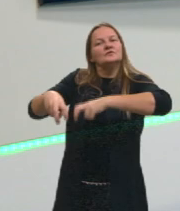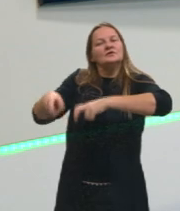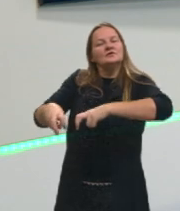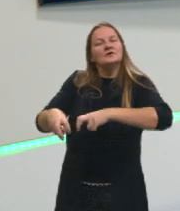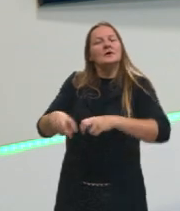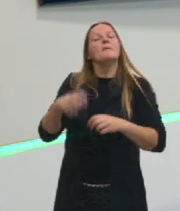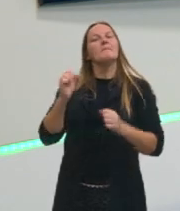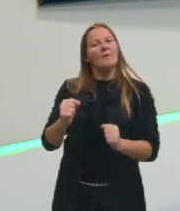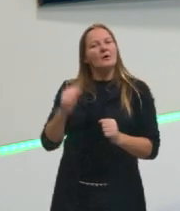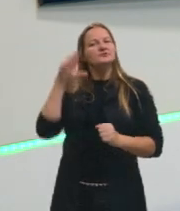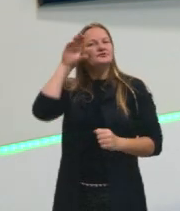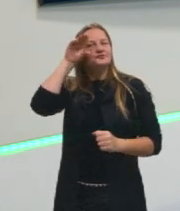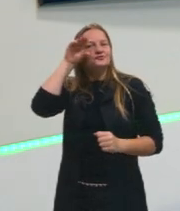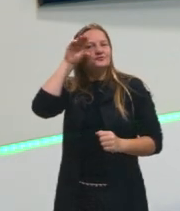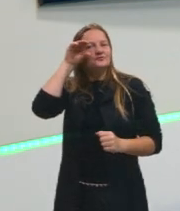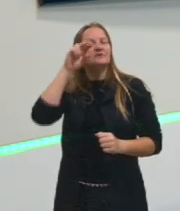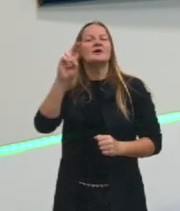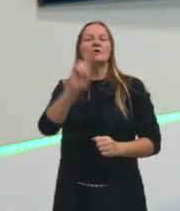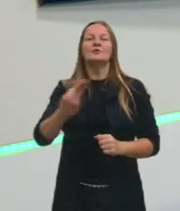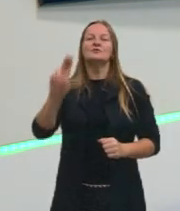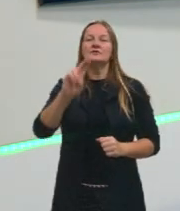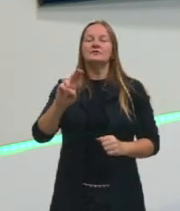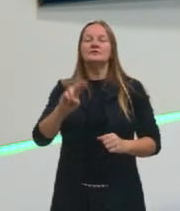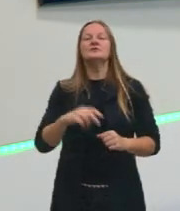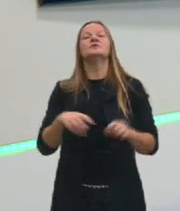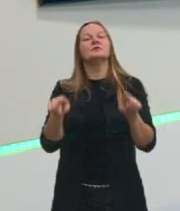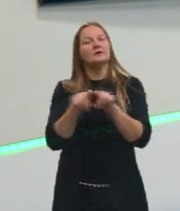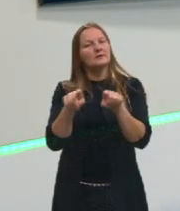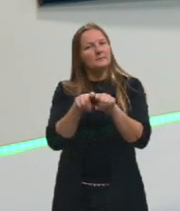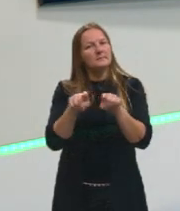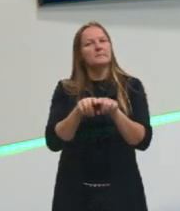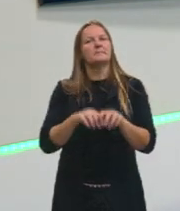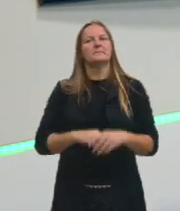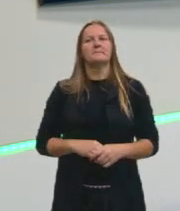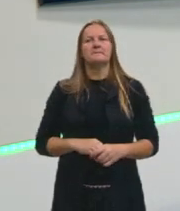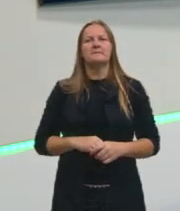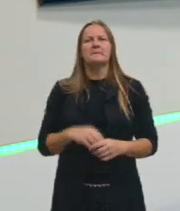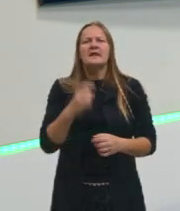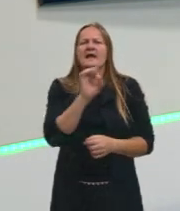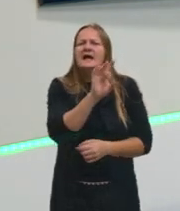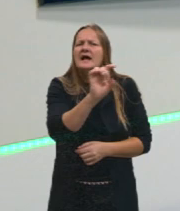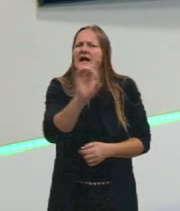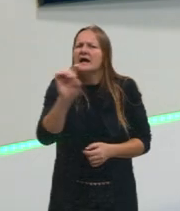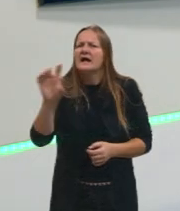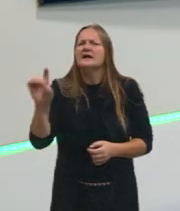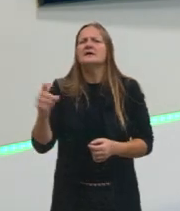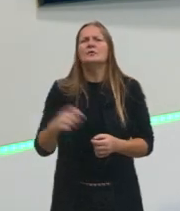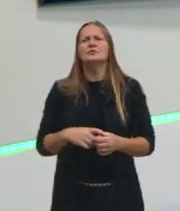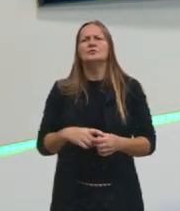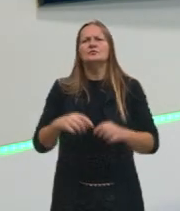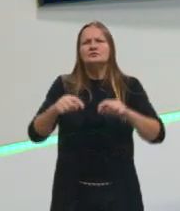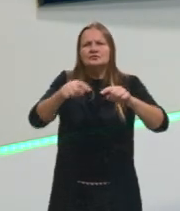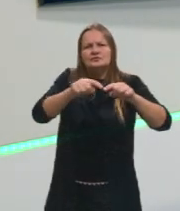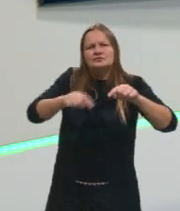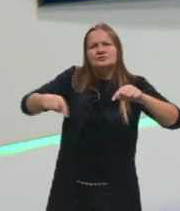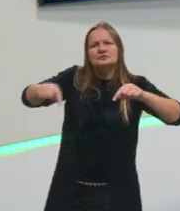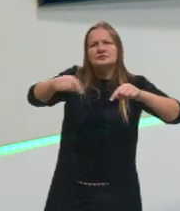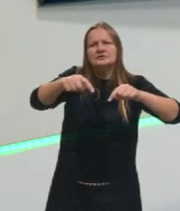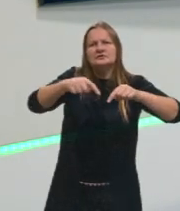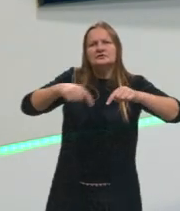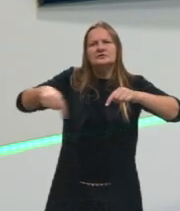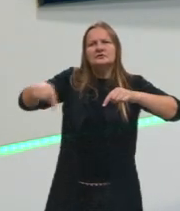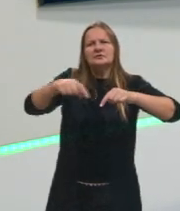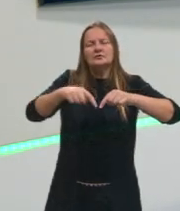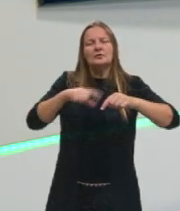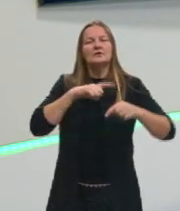observar a utilização desse funcionamento remoto. Cada um desses círculos, por exemplo, é um tipo de